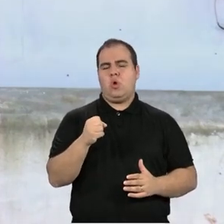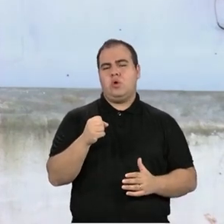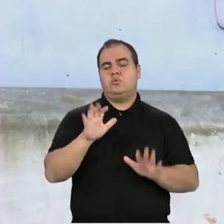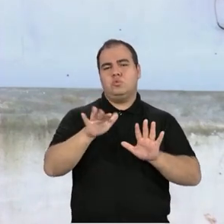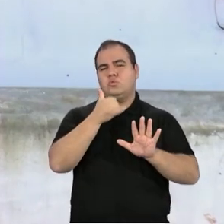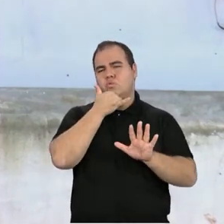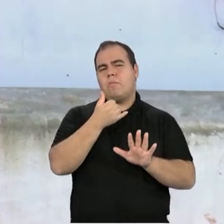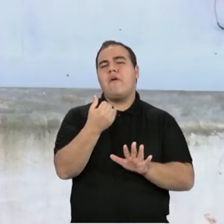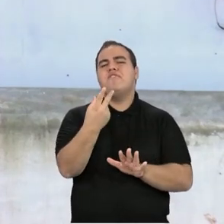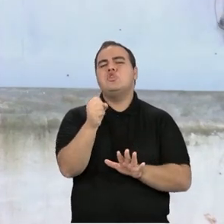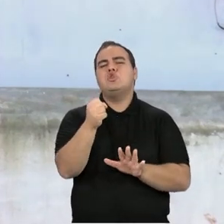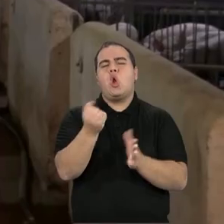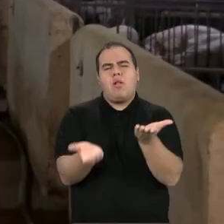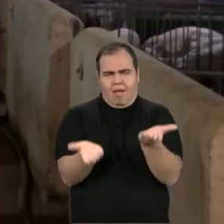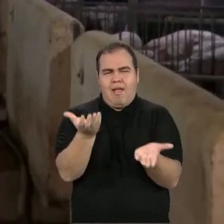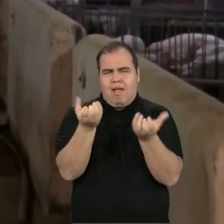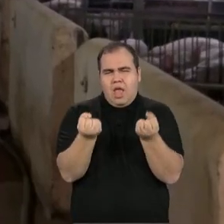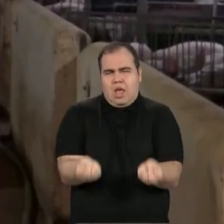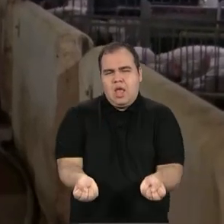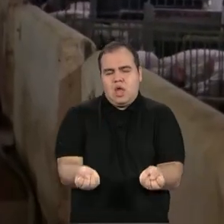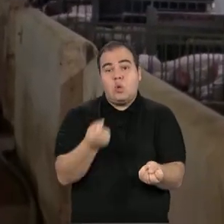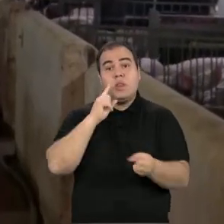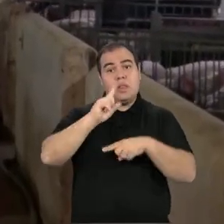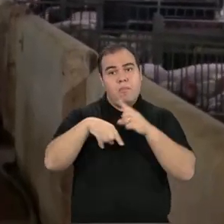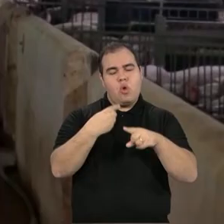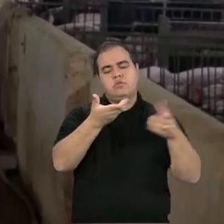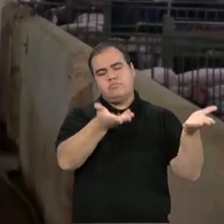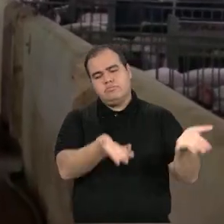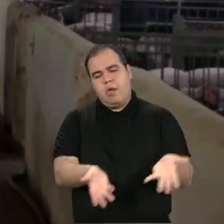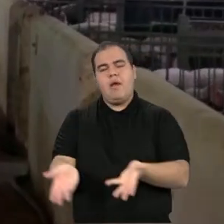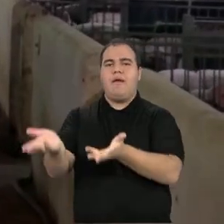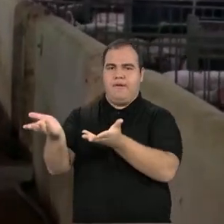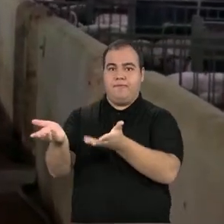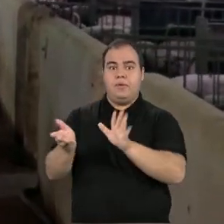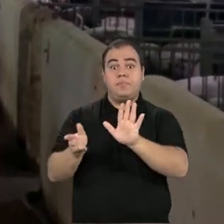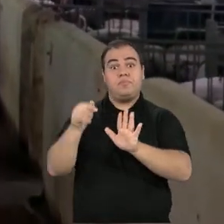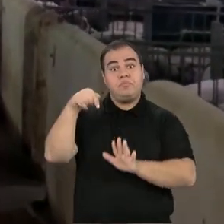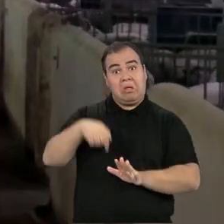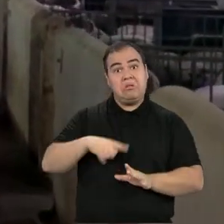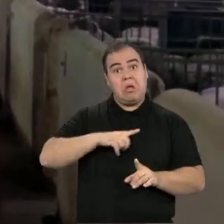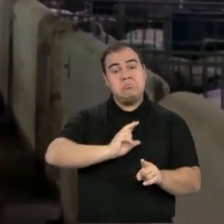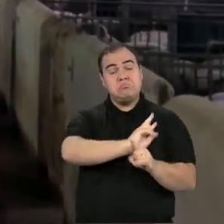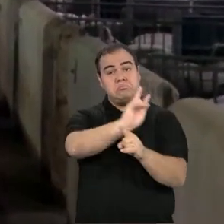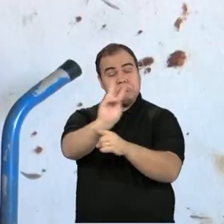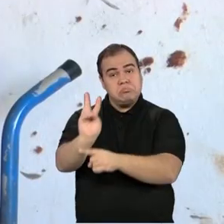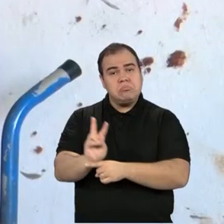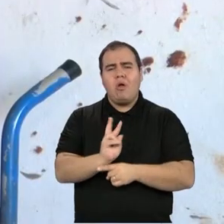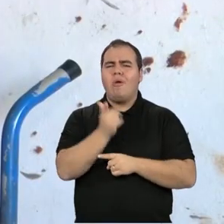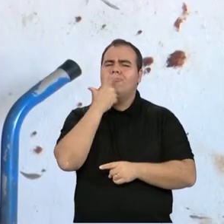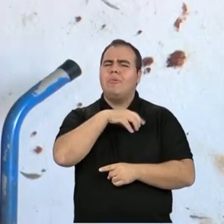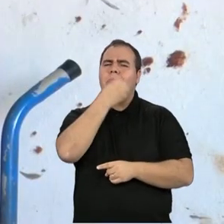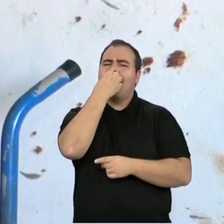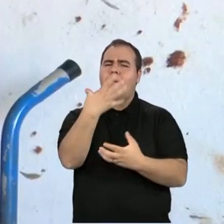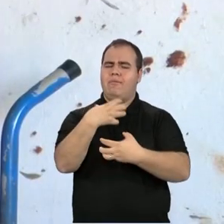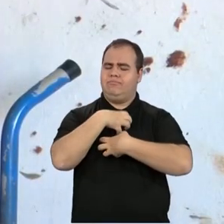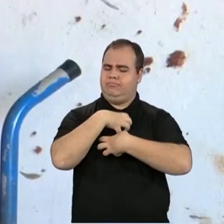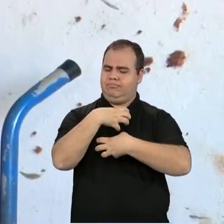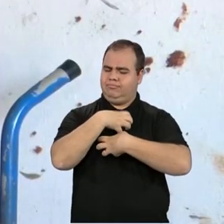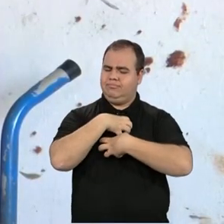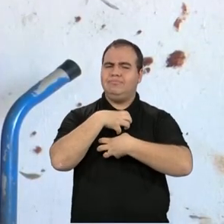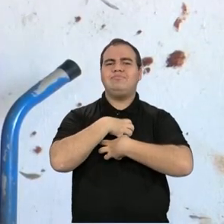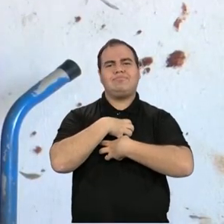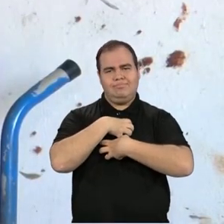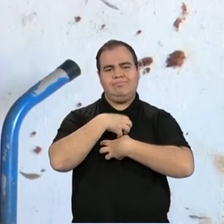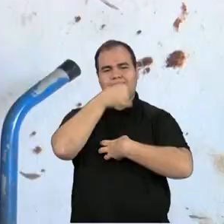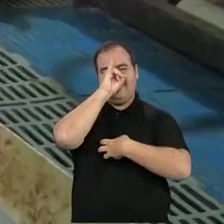destinados para a terminação. Essa granja é totalmente equipada para garantir o bem-estar animal. Ambiência